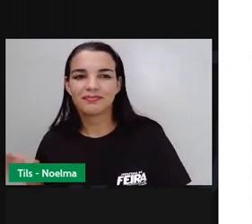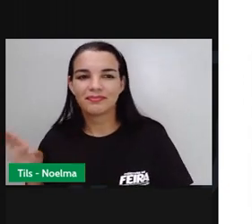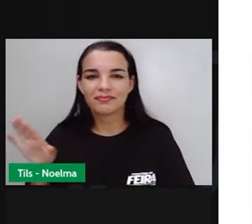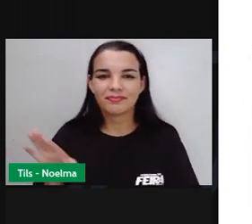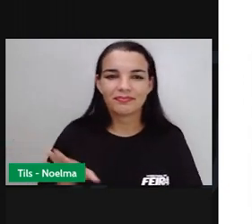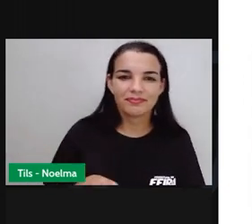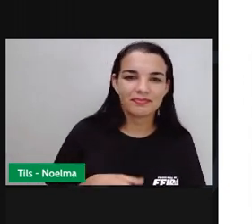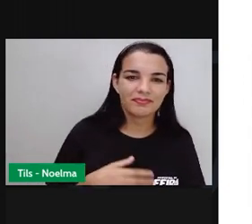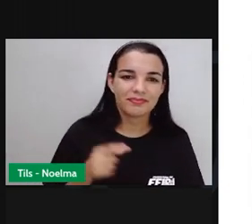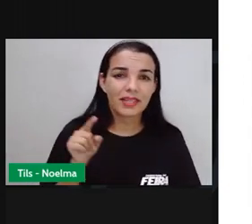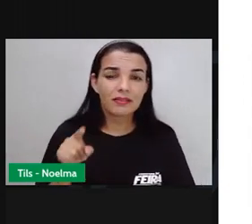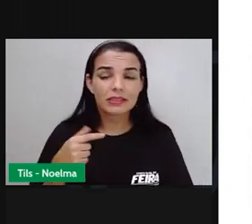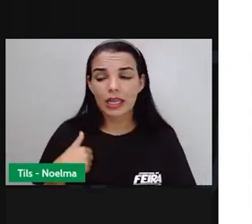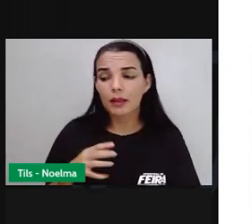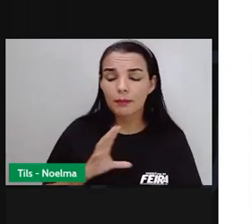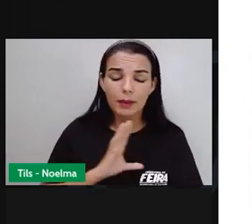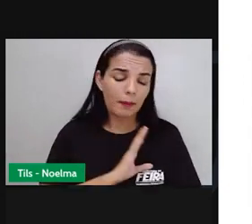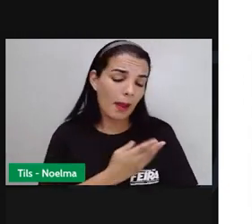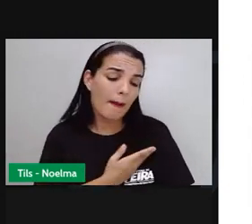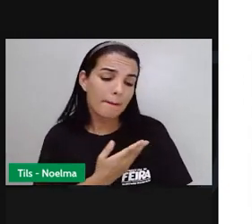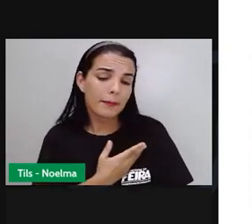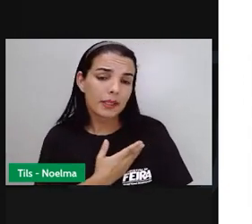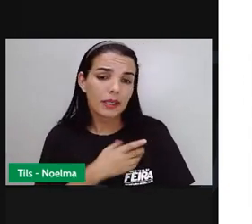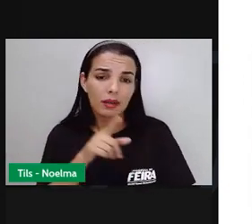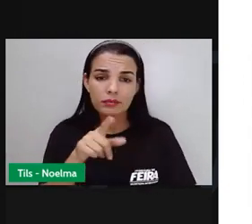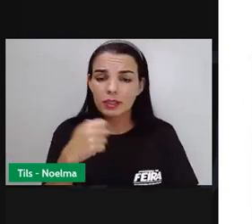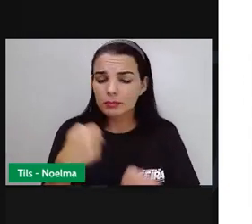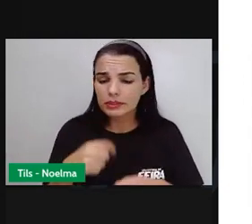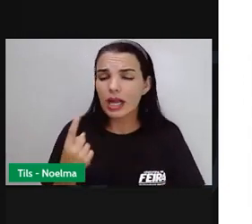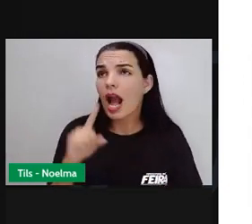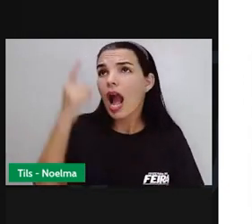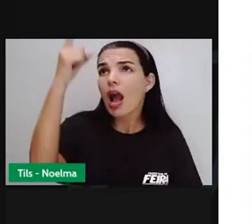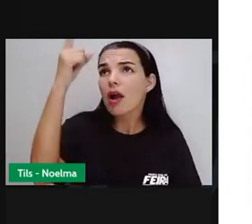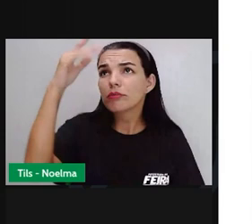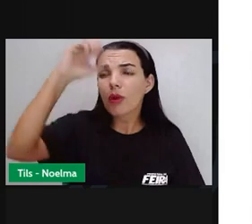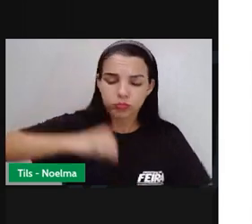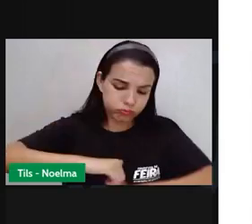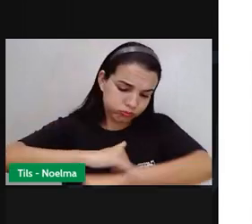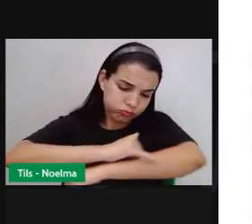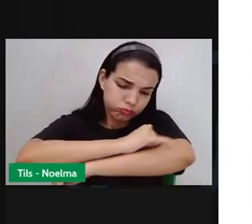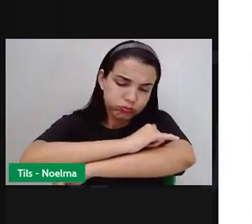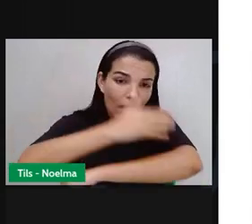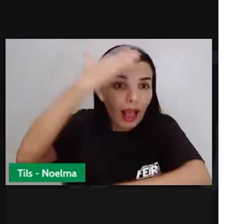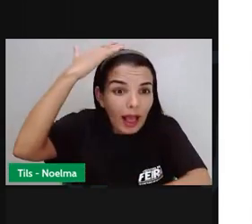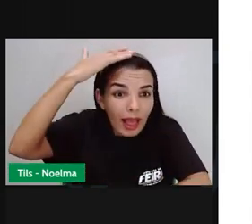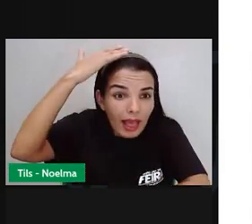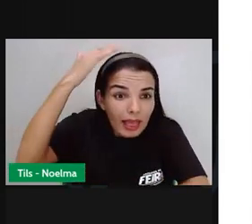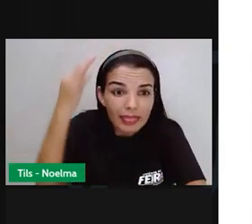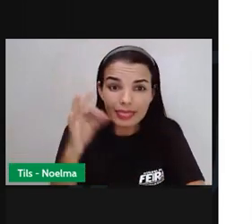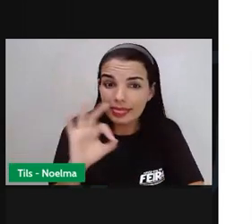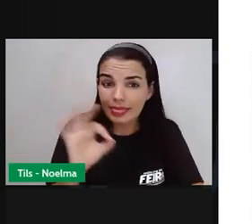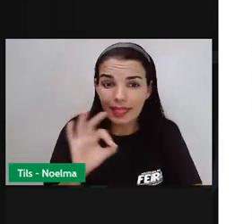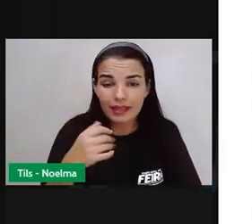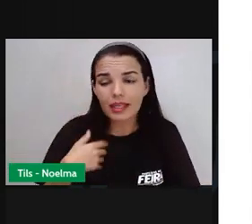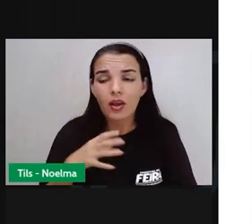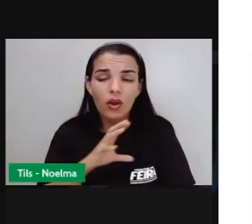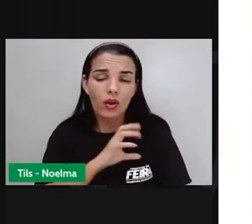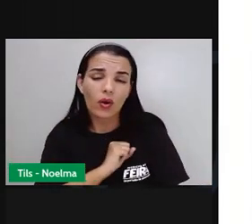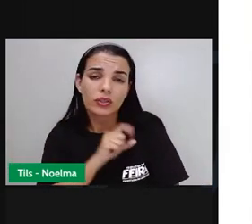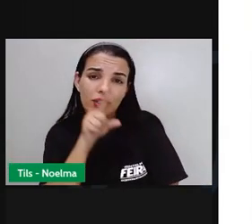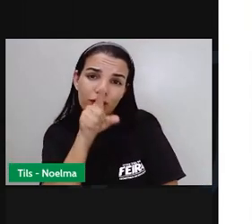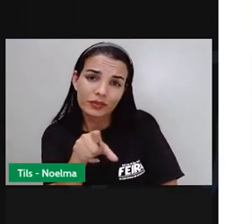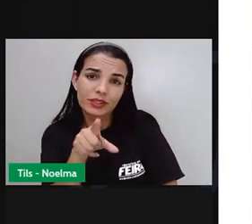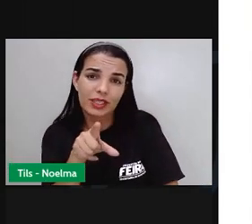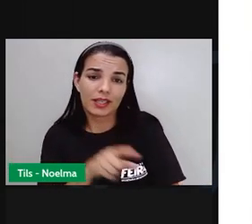Você é meu amigo, mesmo sendo alto, baixo, gordo, magra, caraca e cabeludo. Eu gosto muito de você.